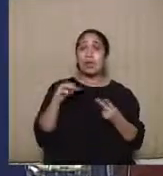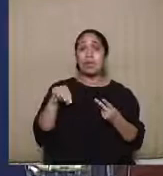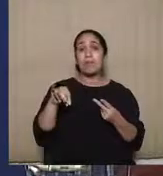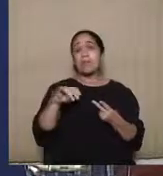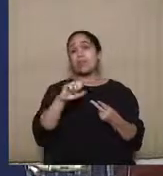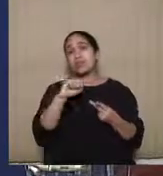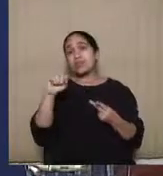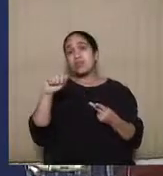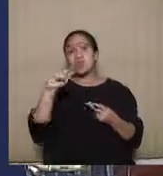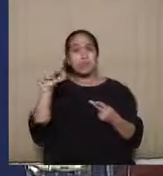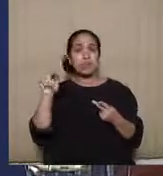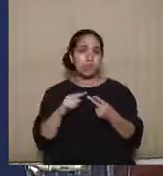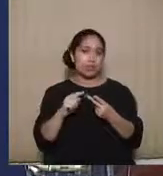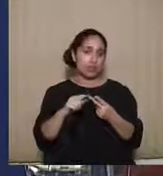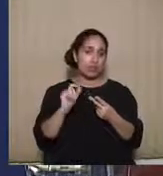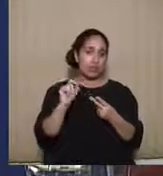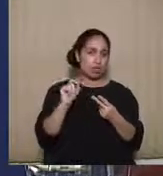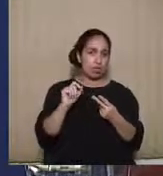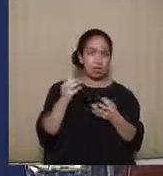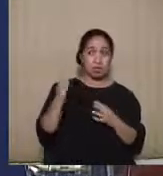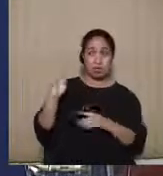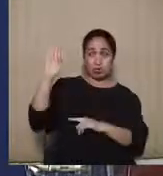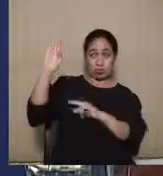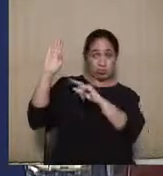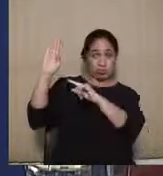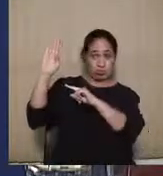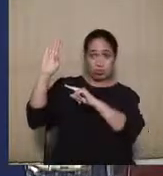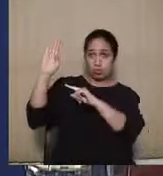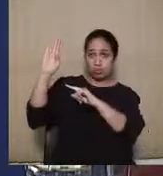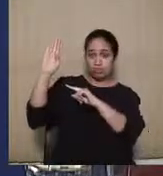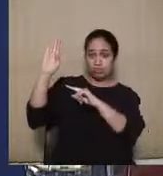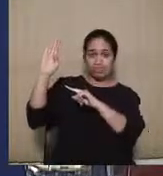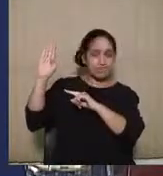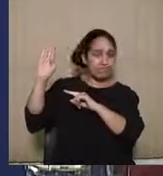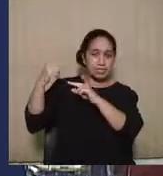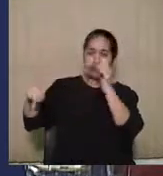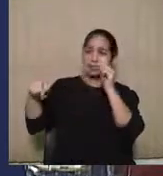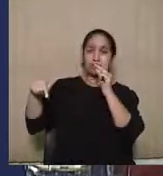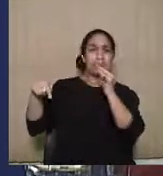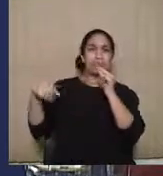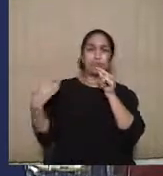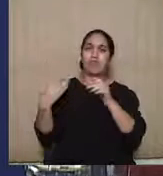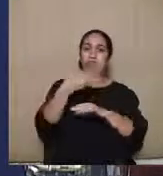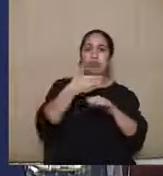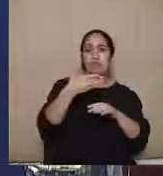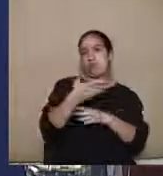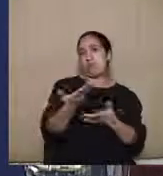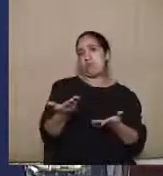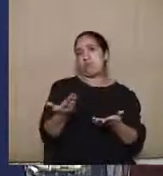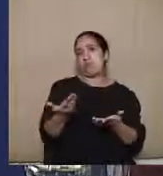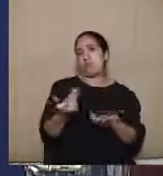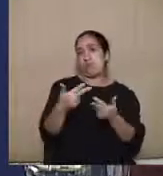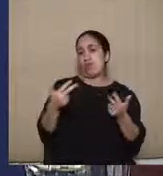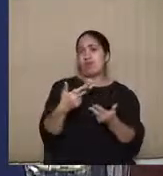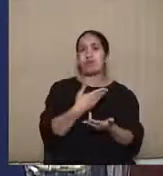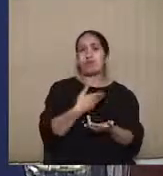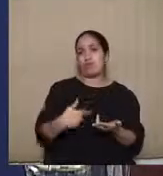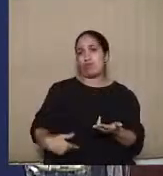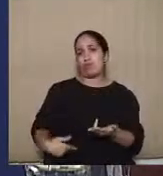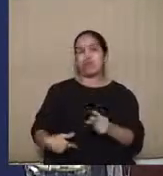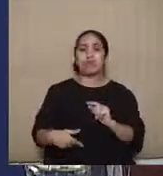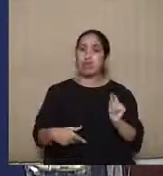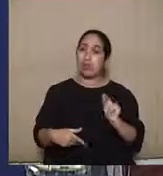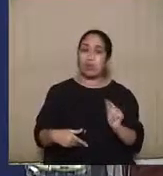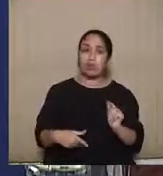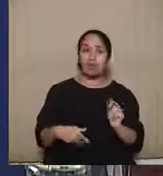impossibilitar que candidatos inelegíveis tenham acesso a cargos públicos, então, talvez, por conta dessa condição especial